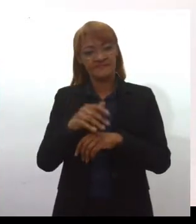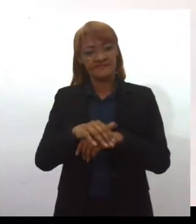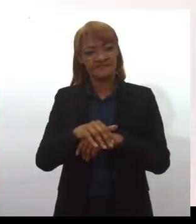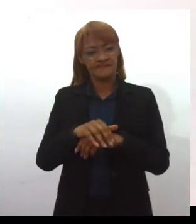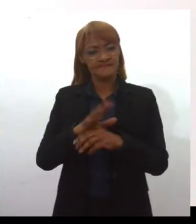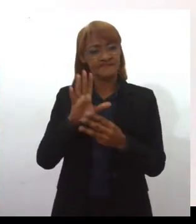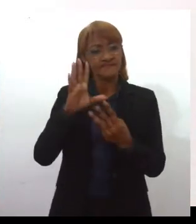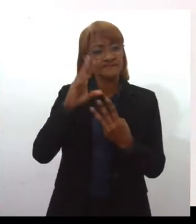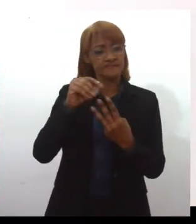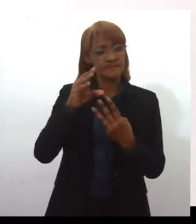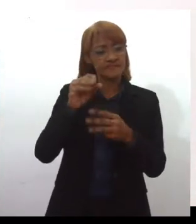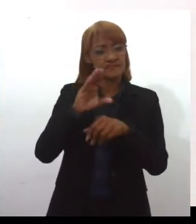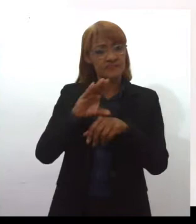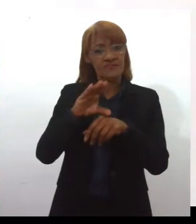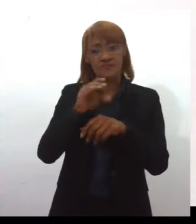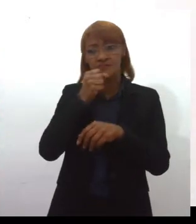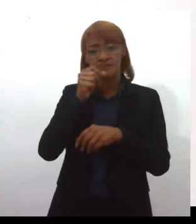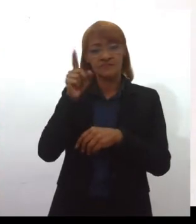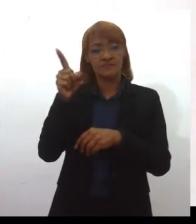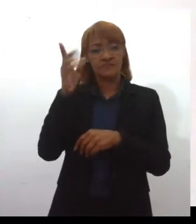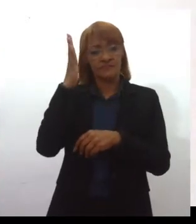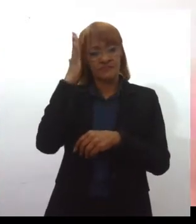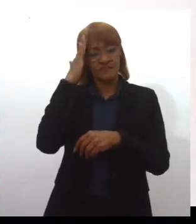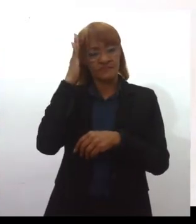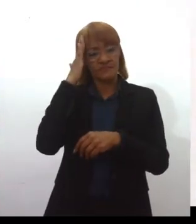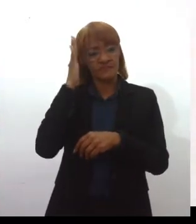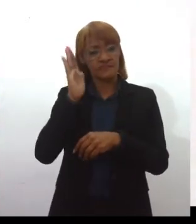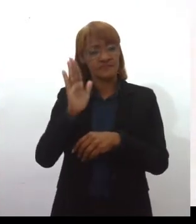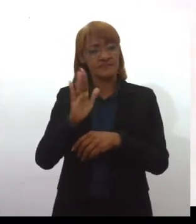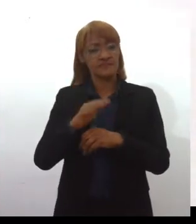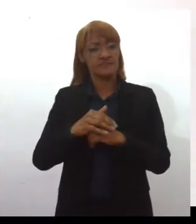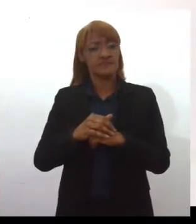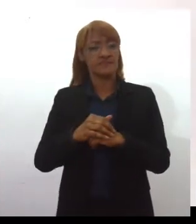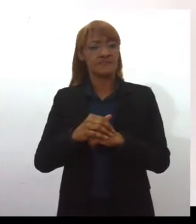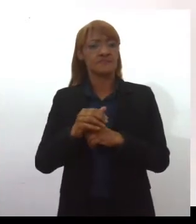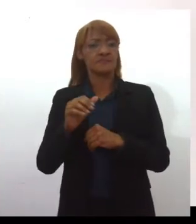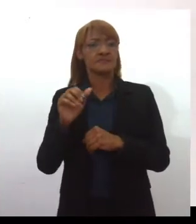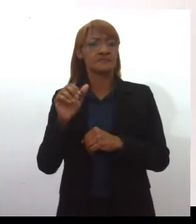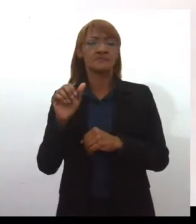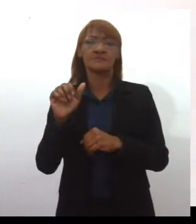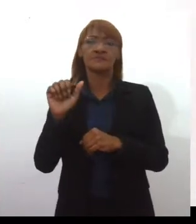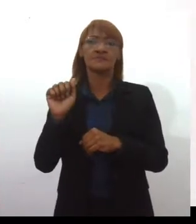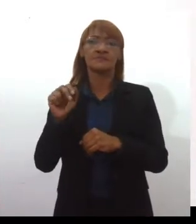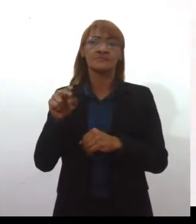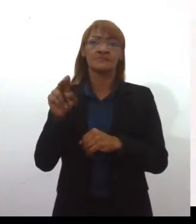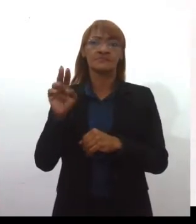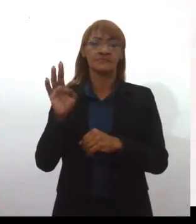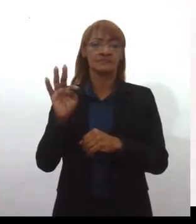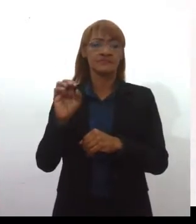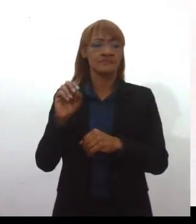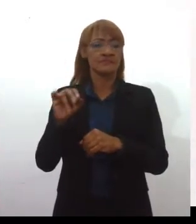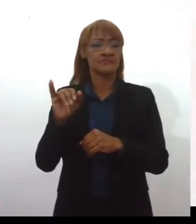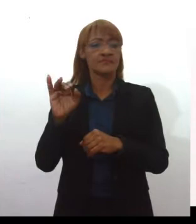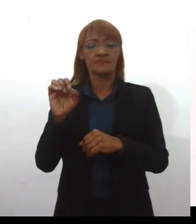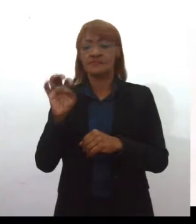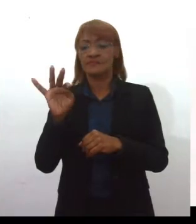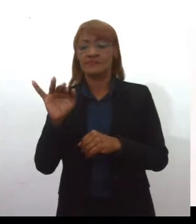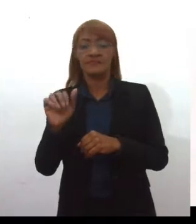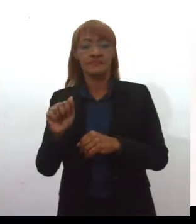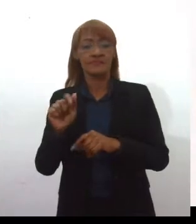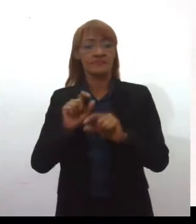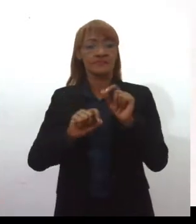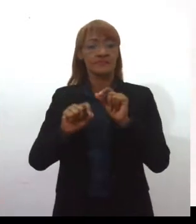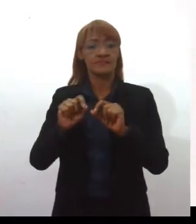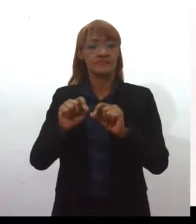entende que o manifesto da Antonieta, em torno da imprensa, talvez seja uma das cartas e